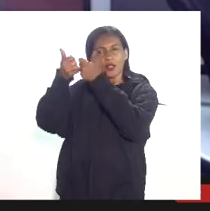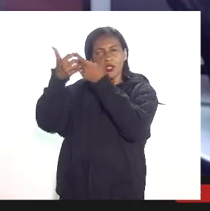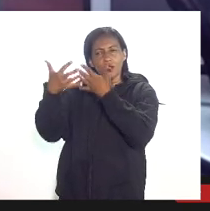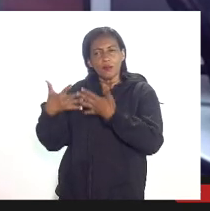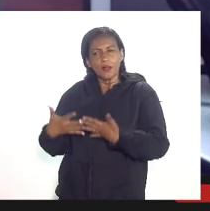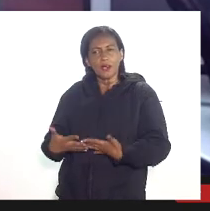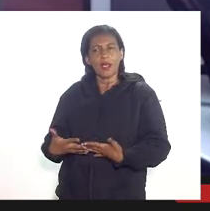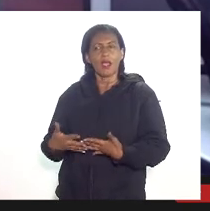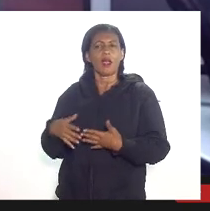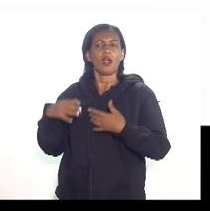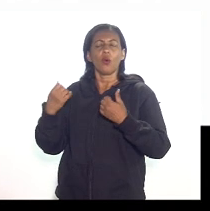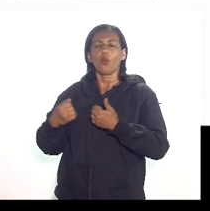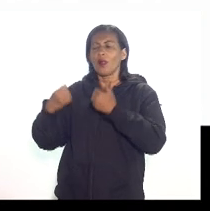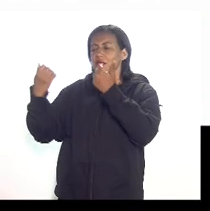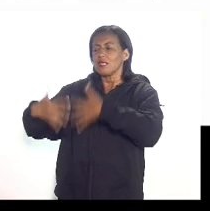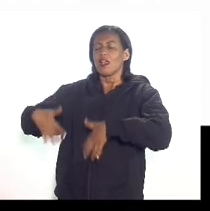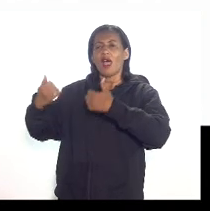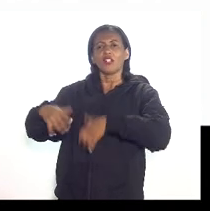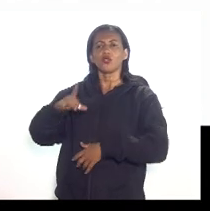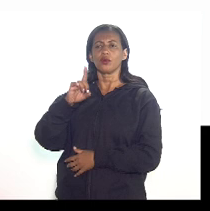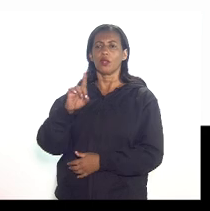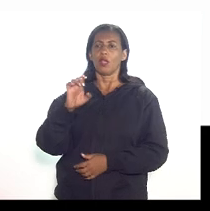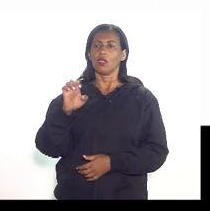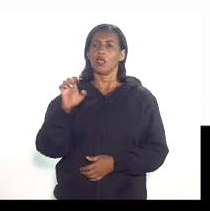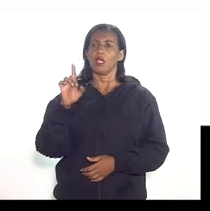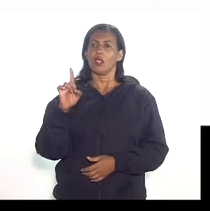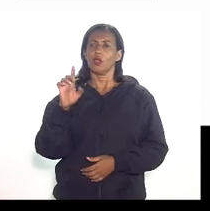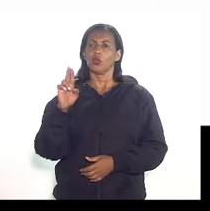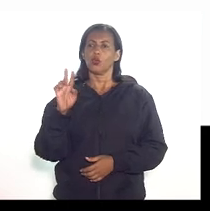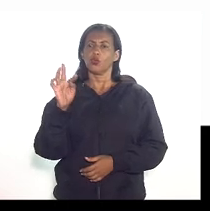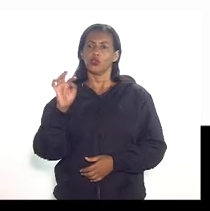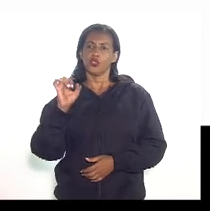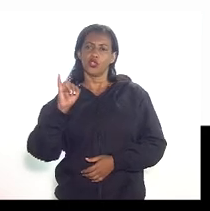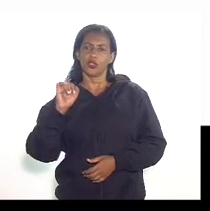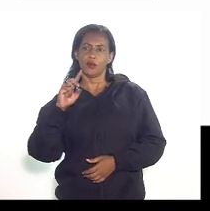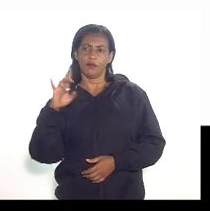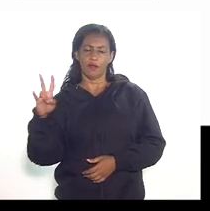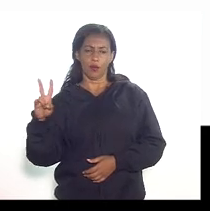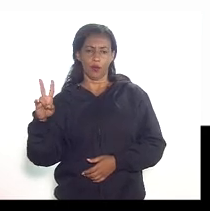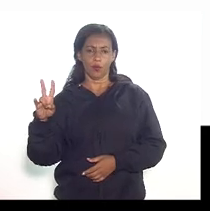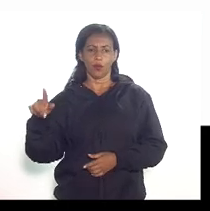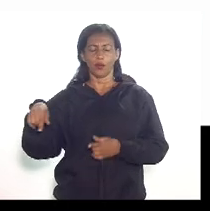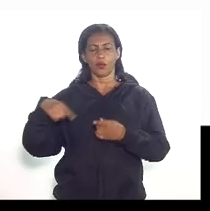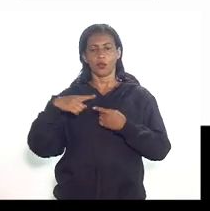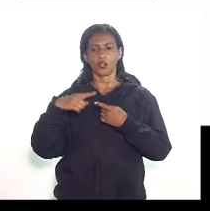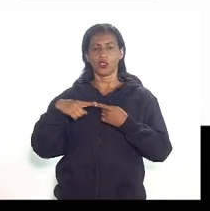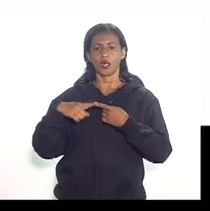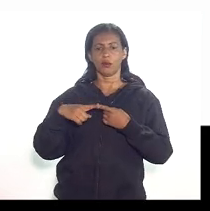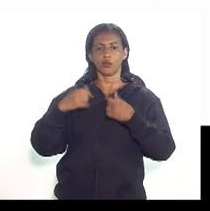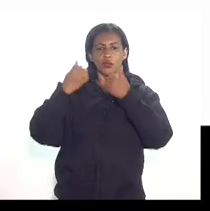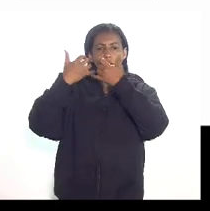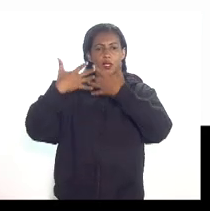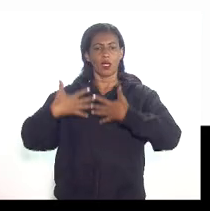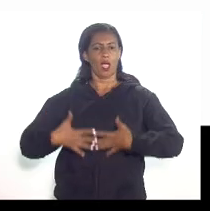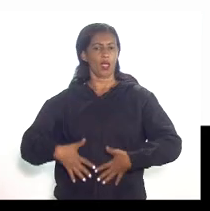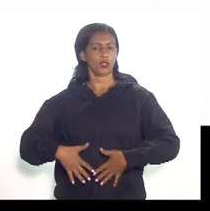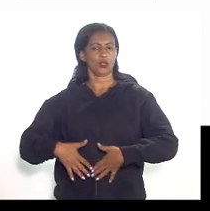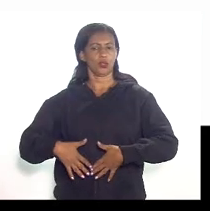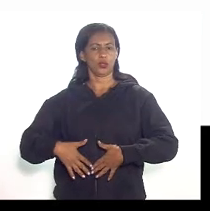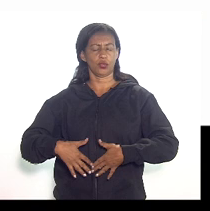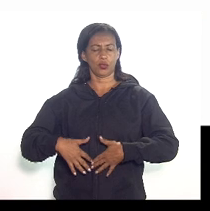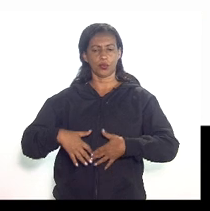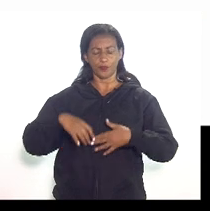quais são esses gastos dedutíveis nós temos gastos intrinsecamente nós podemos deduzir gastos